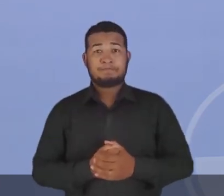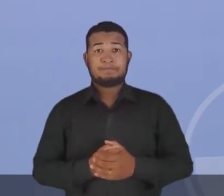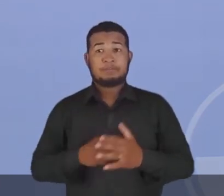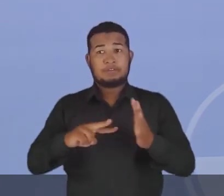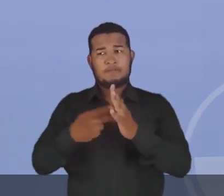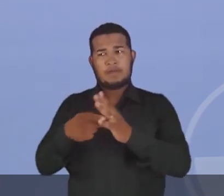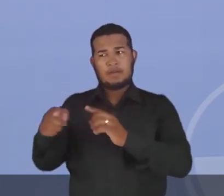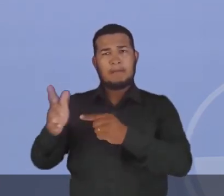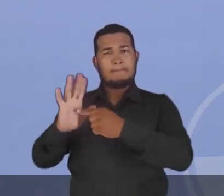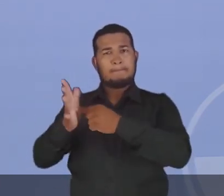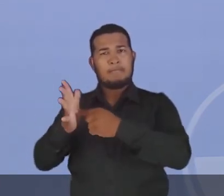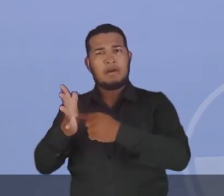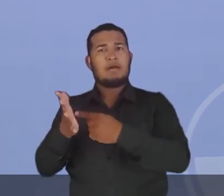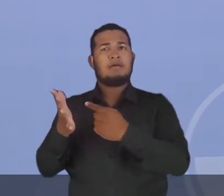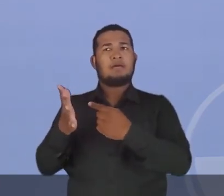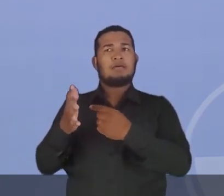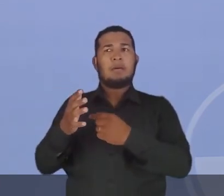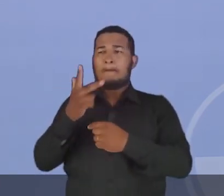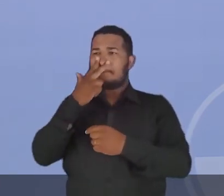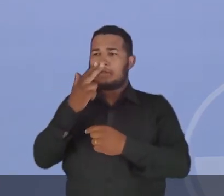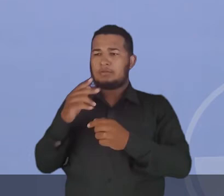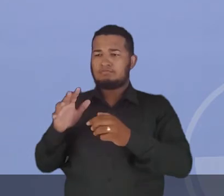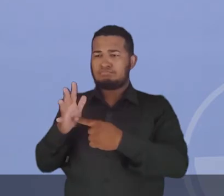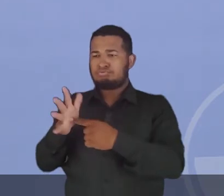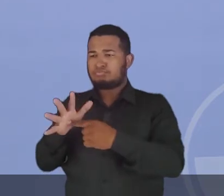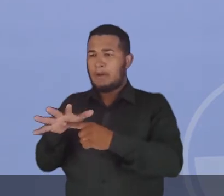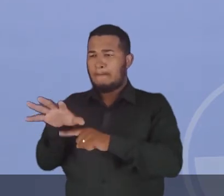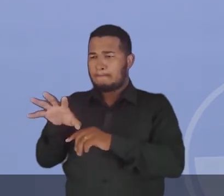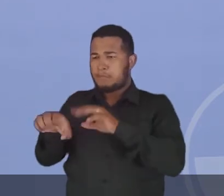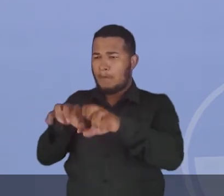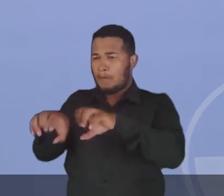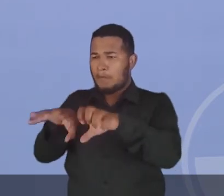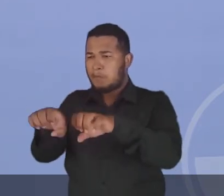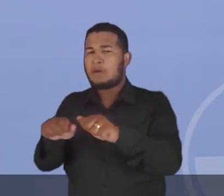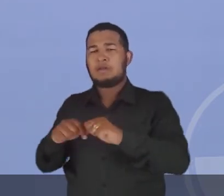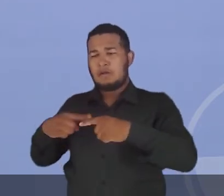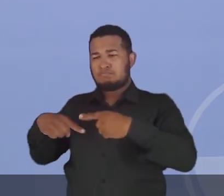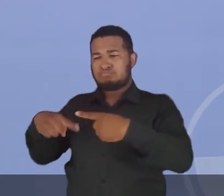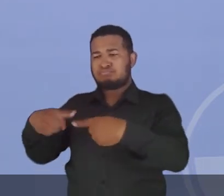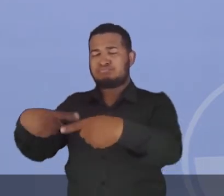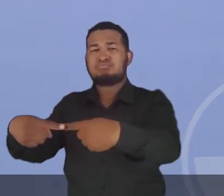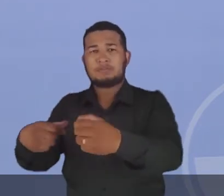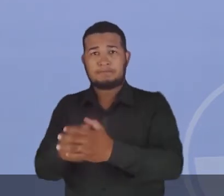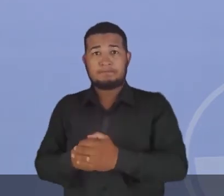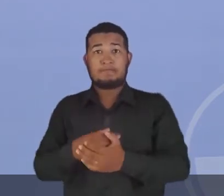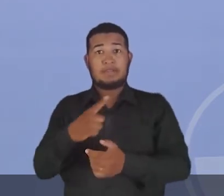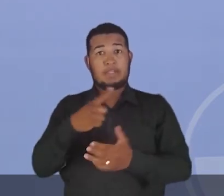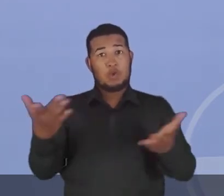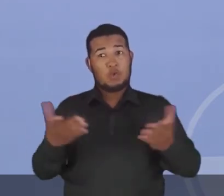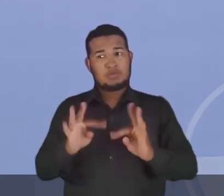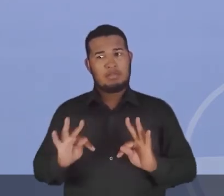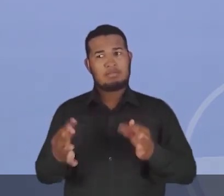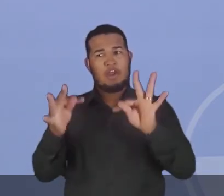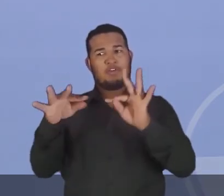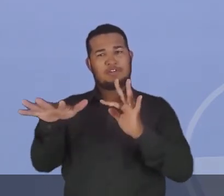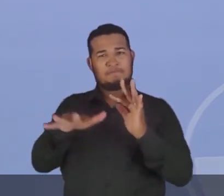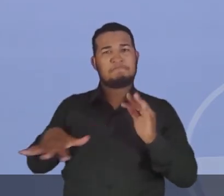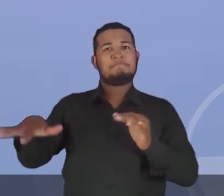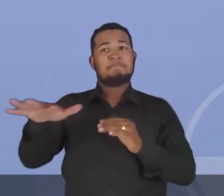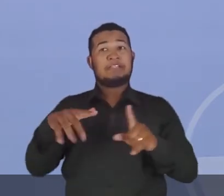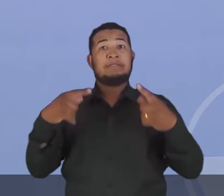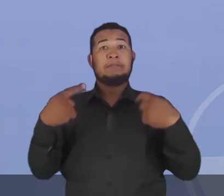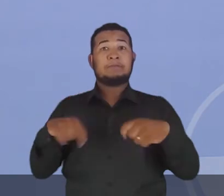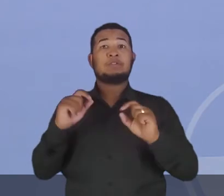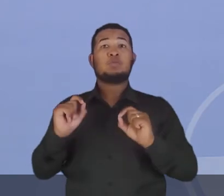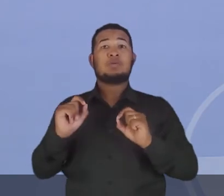que vai mexer com uma máquina, com um trator, com uma colheitadeira, com uma plantadeira. Existe hoje uma tecnologia no campo que